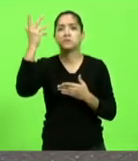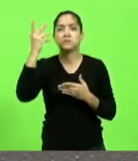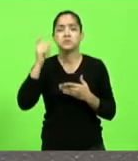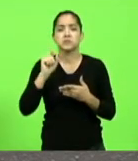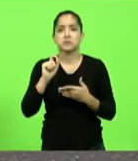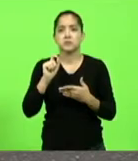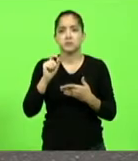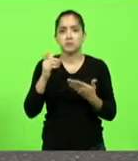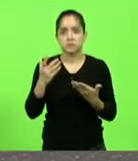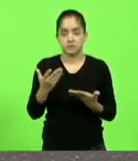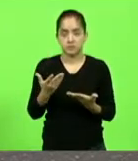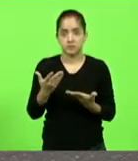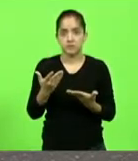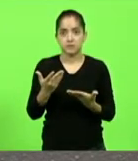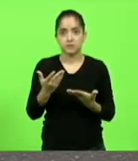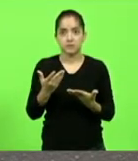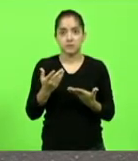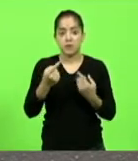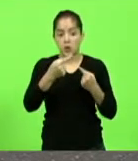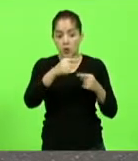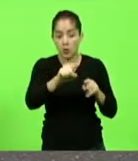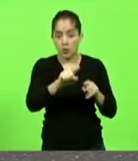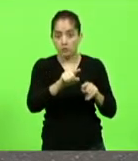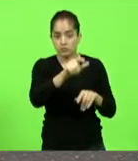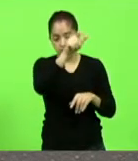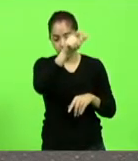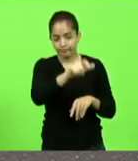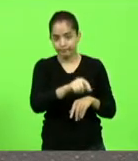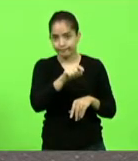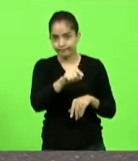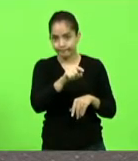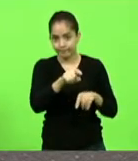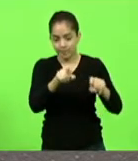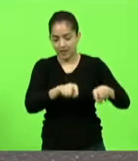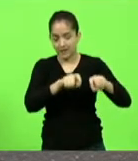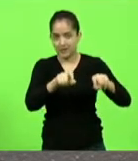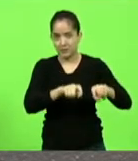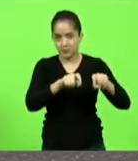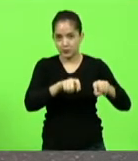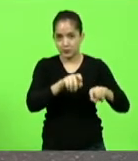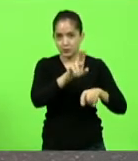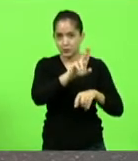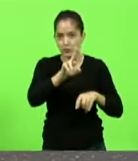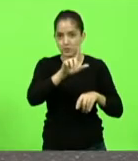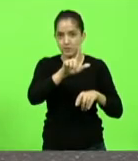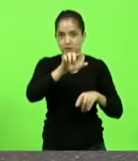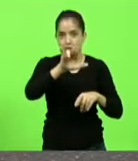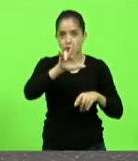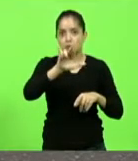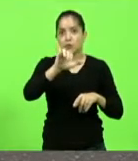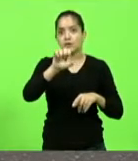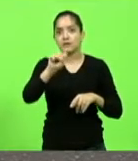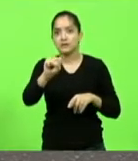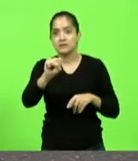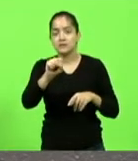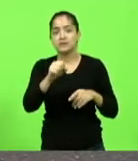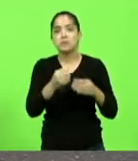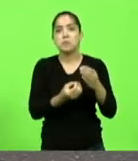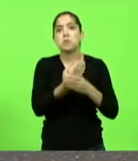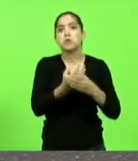contra um agricultor seu Luiz Petrikoski produtor de queijo